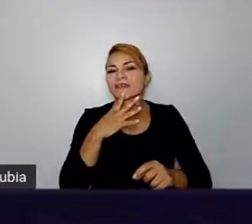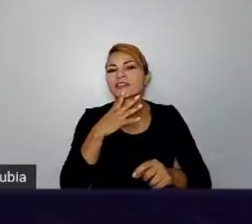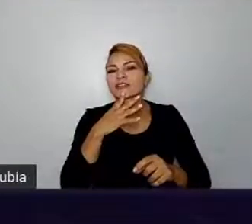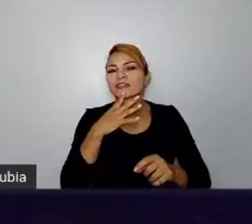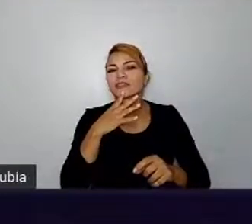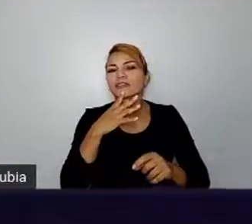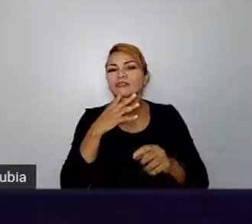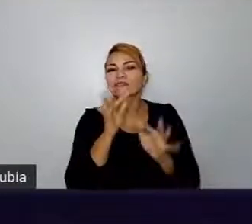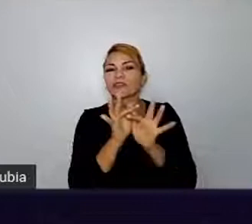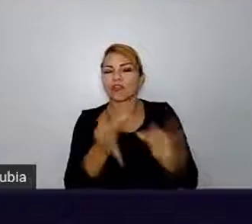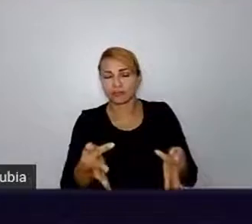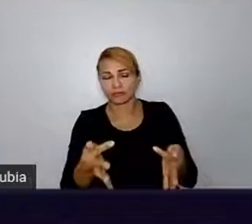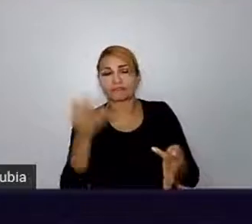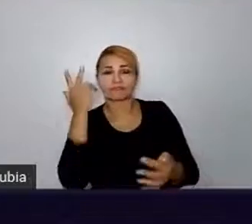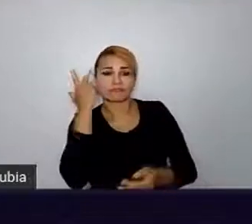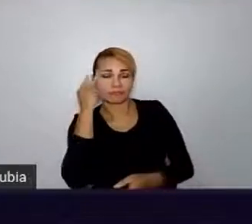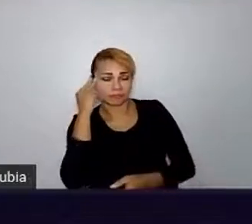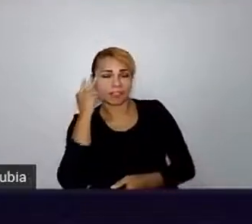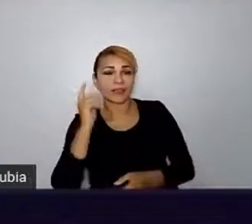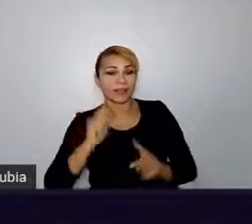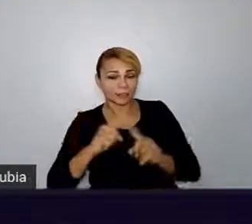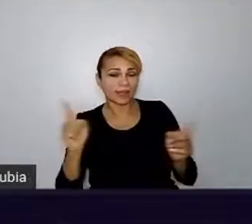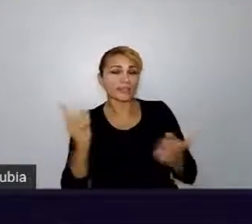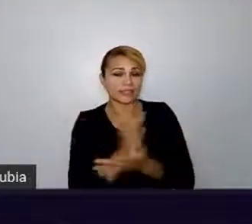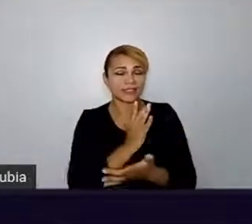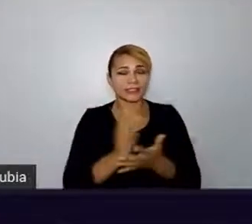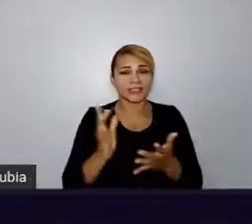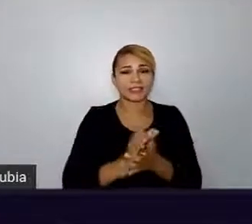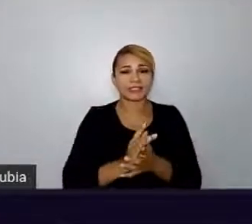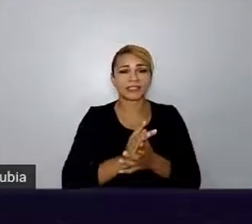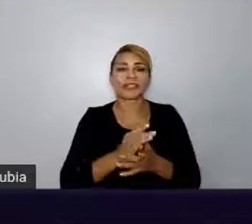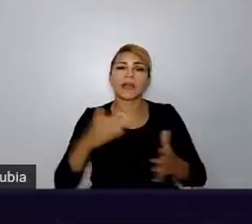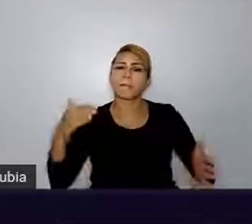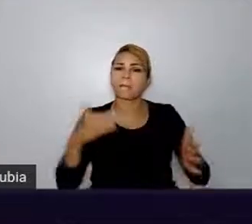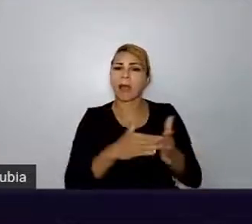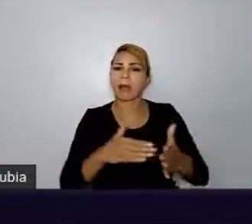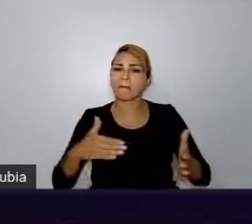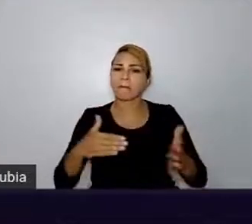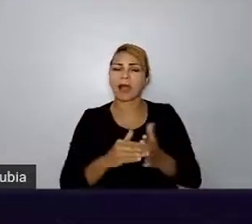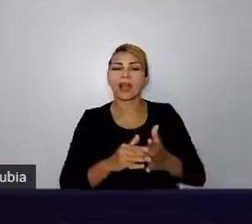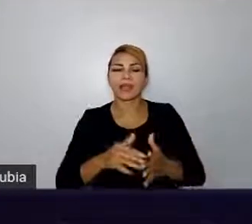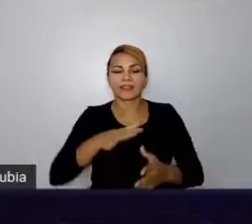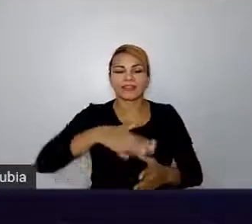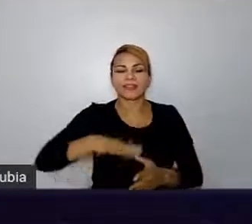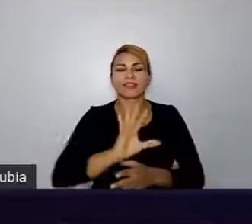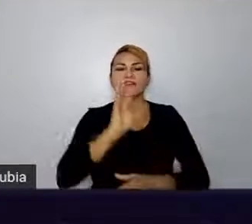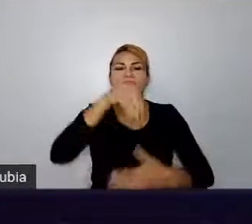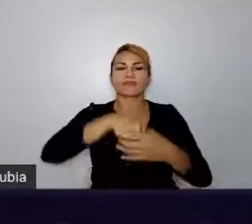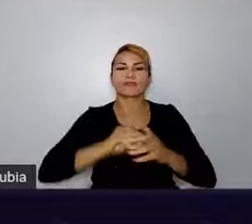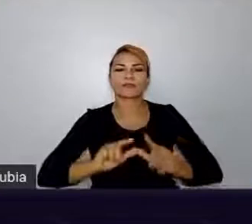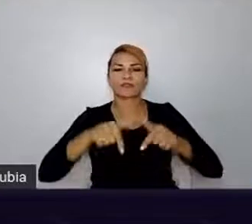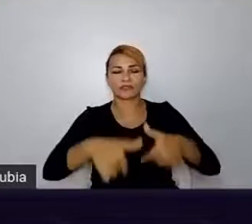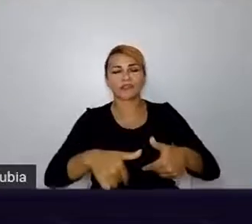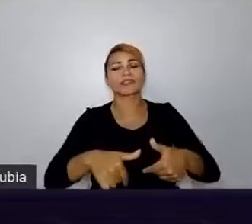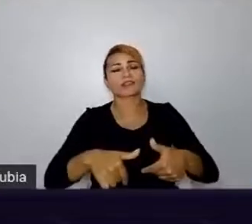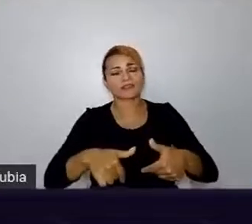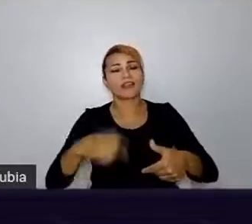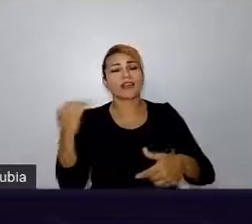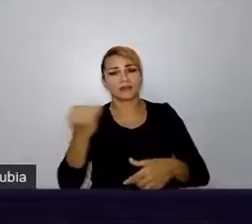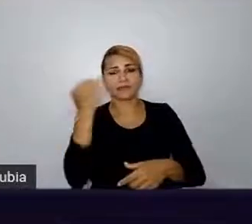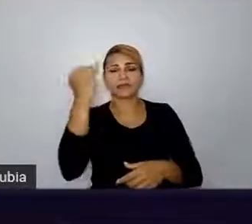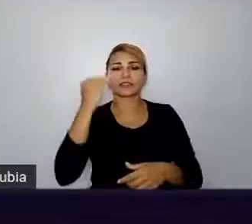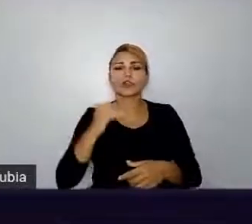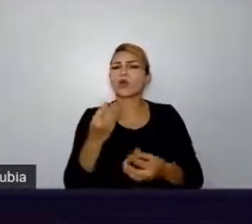no ambiente de trabalho com relações de poder, é complicado. Como podemos fazer para manter um ambiente